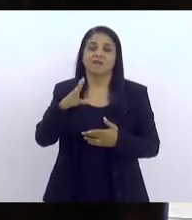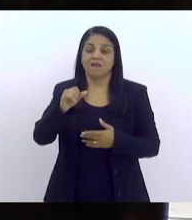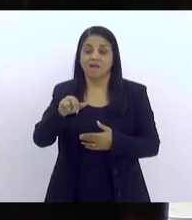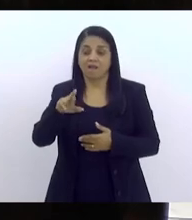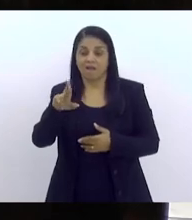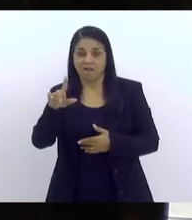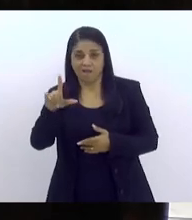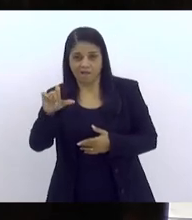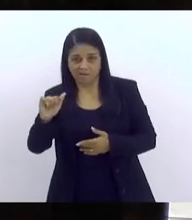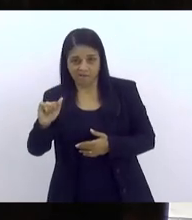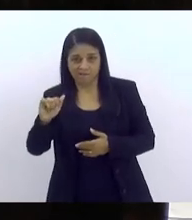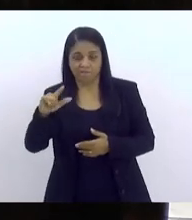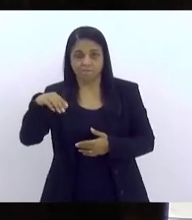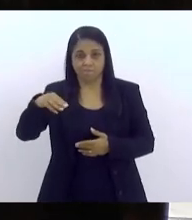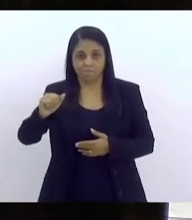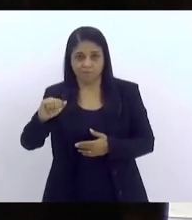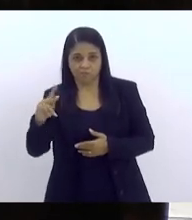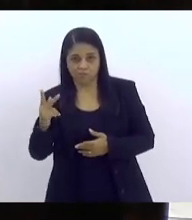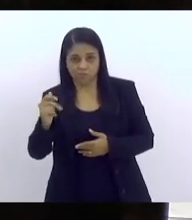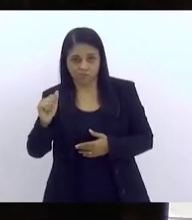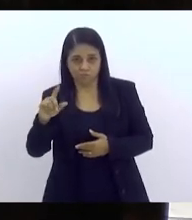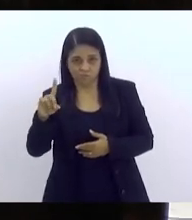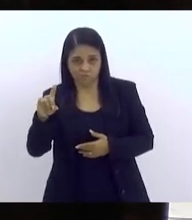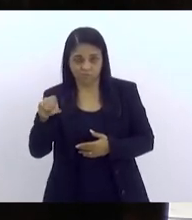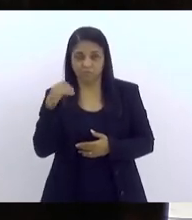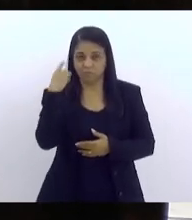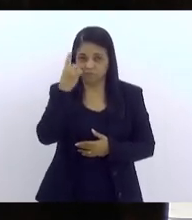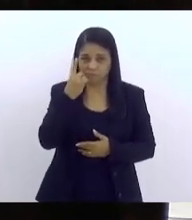Machado e a deputada